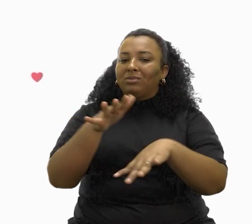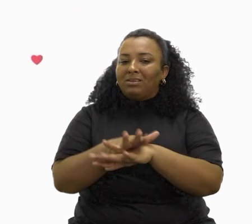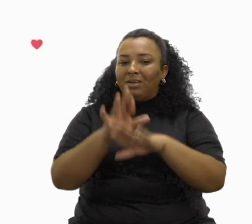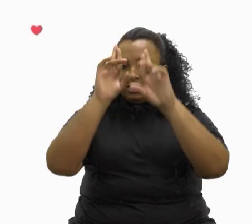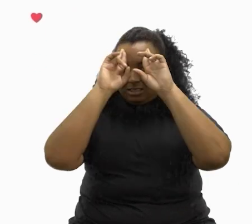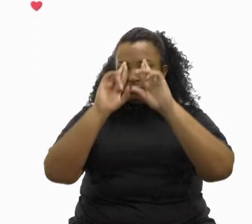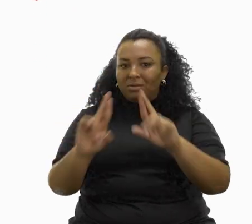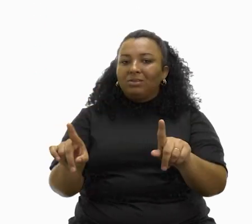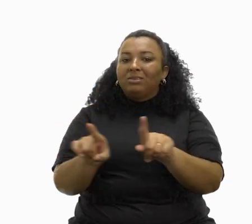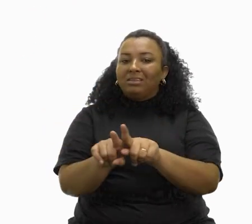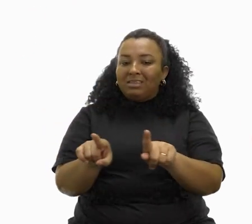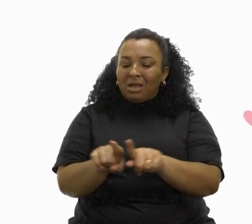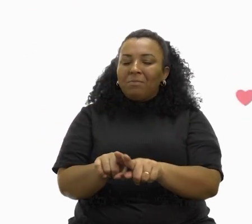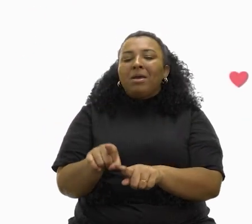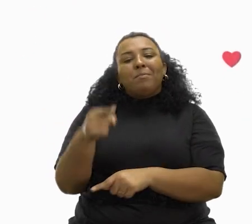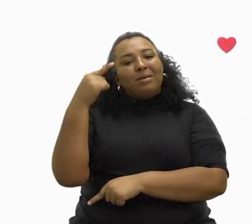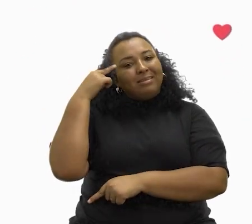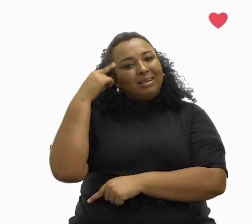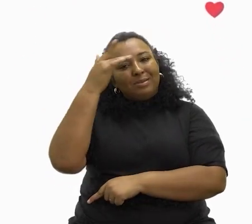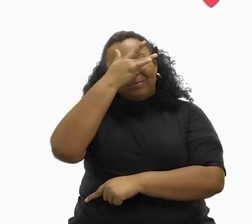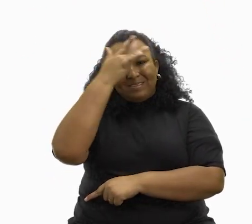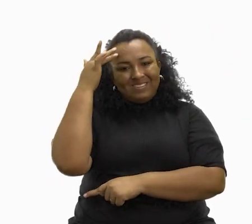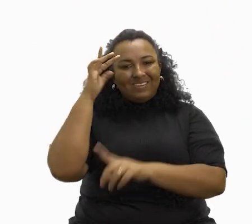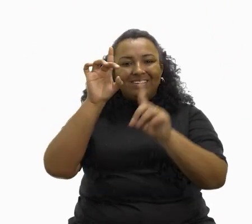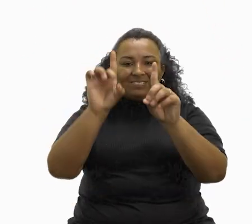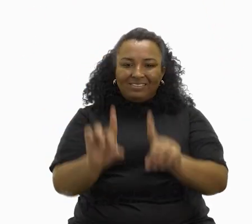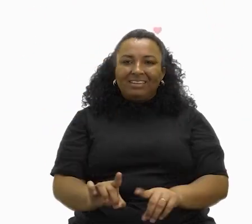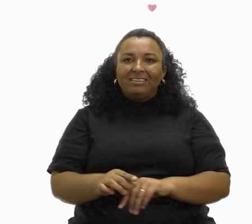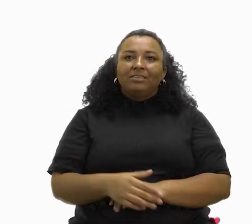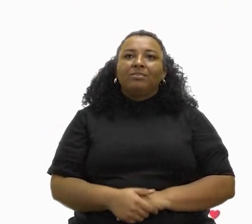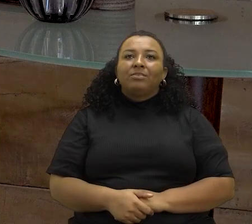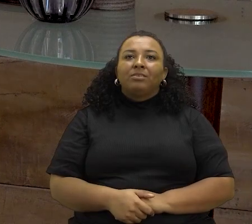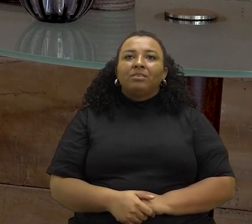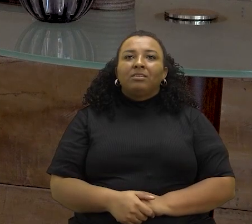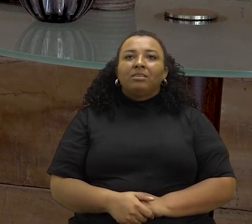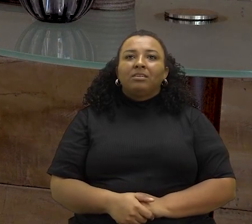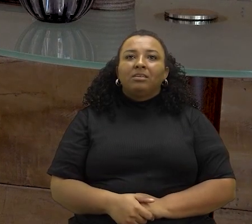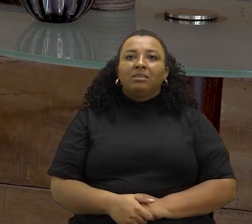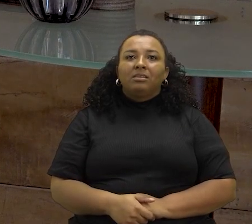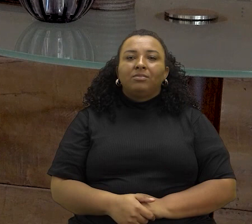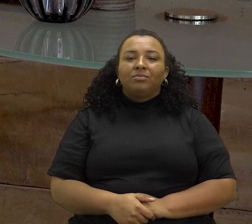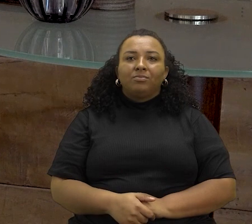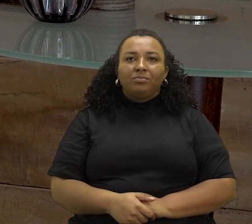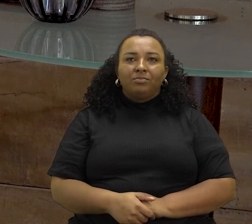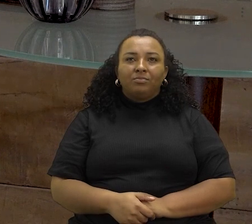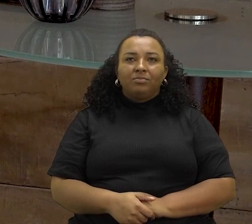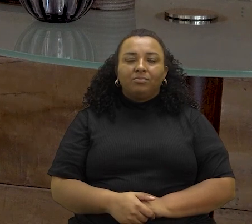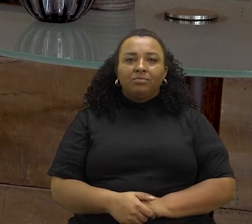respeito, também no caso das pessoas com deficiência. Eu crio,